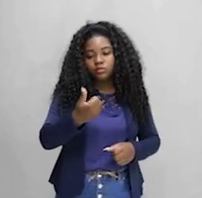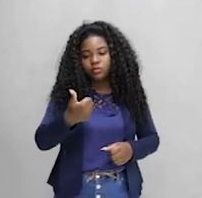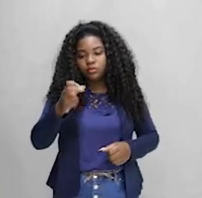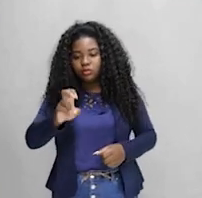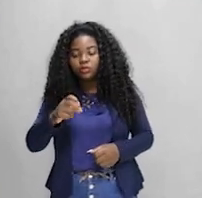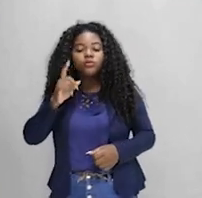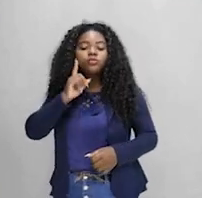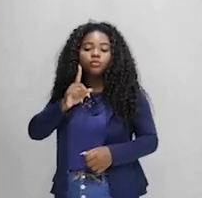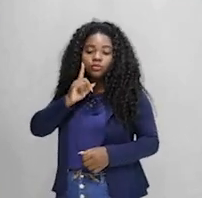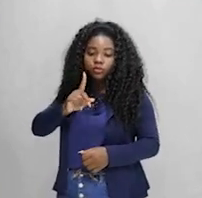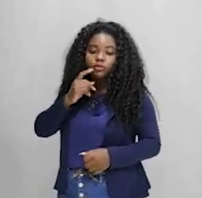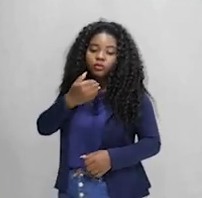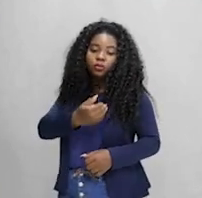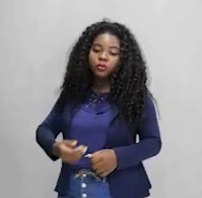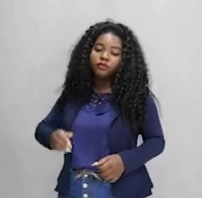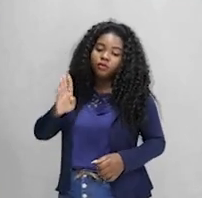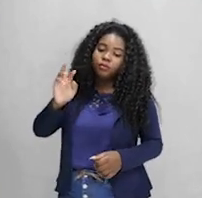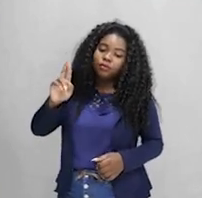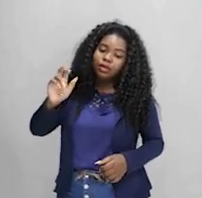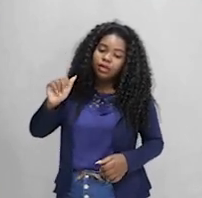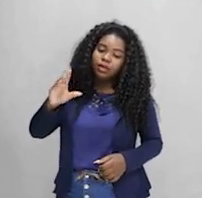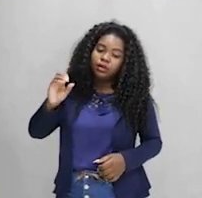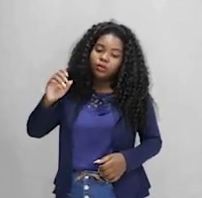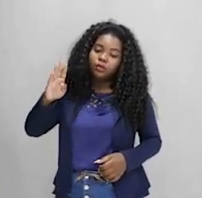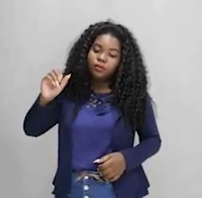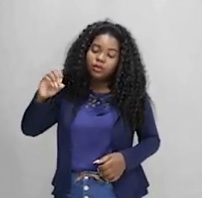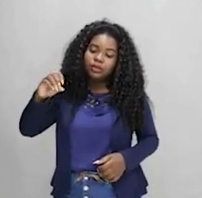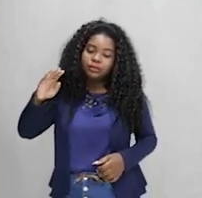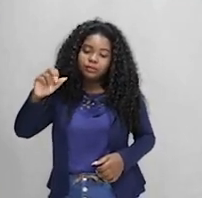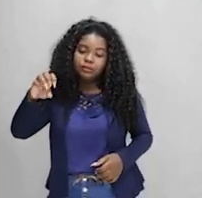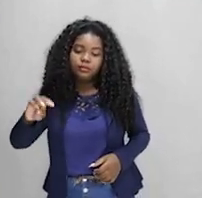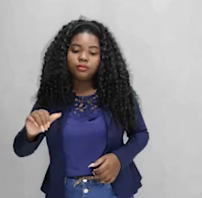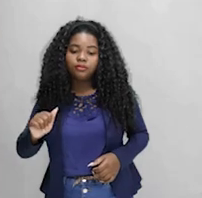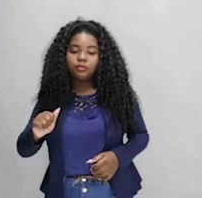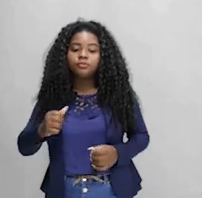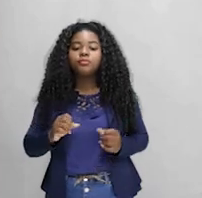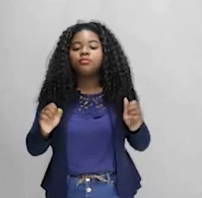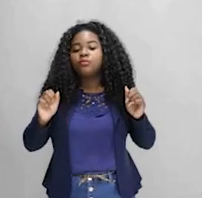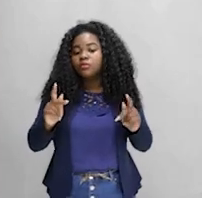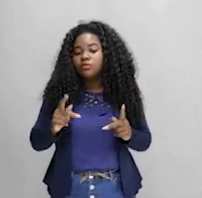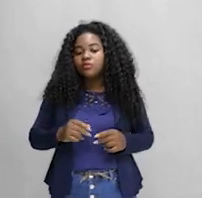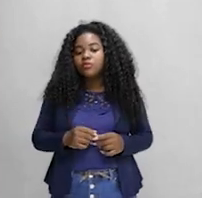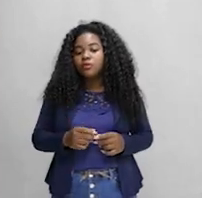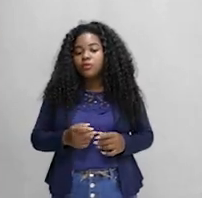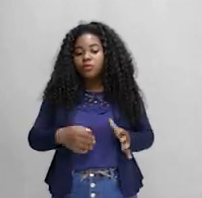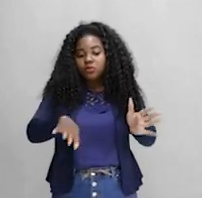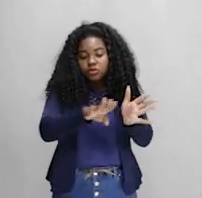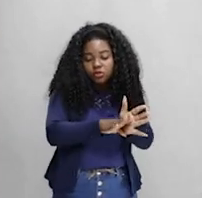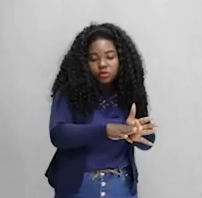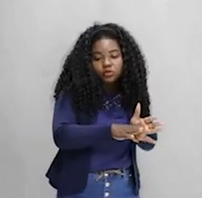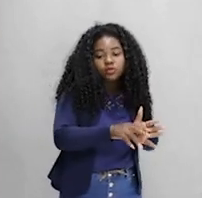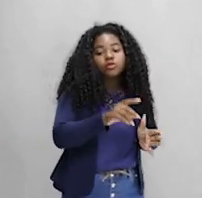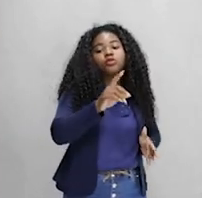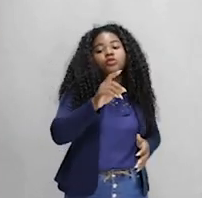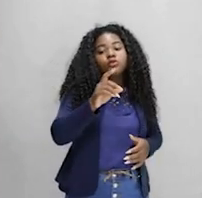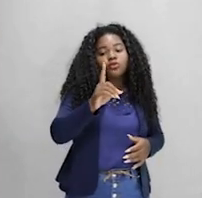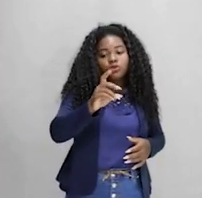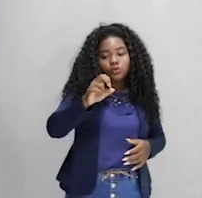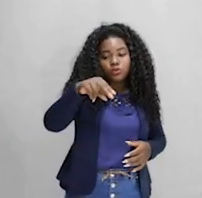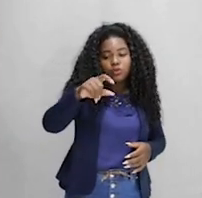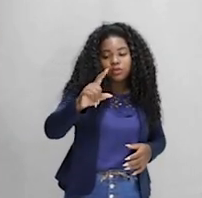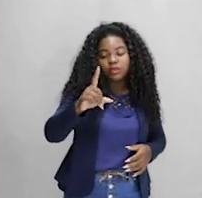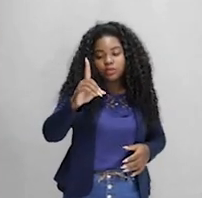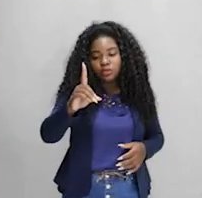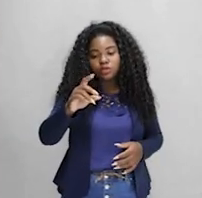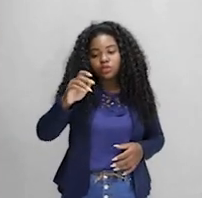ainda no governo de Barack Obama, fizeram parte, assinaram e ratificaram. Quando o então presidente Donald Trump assume